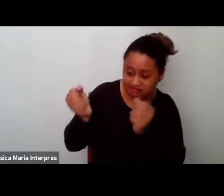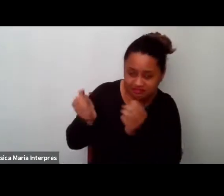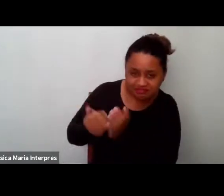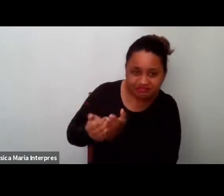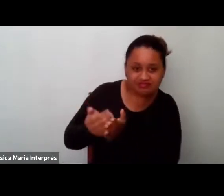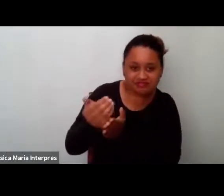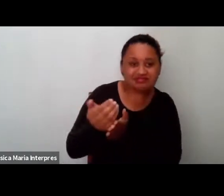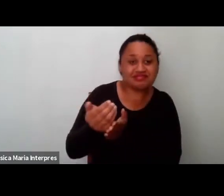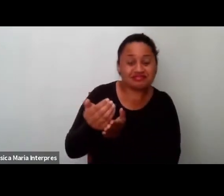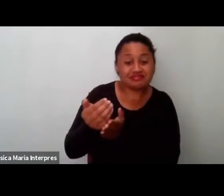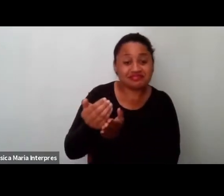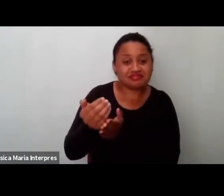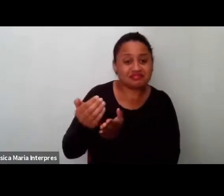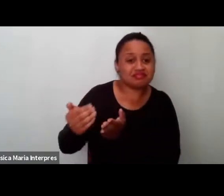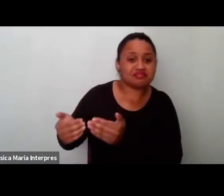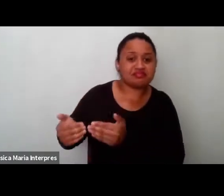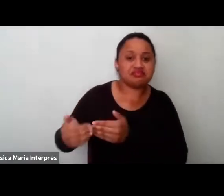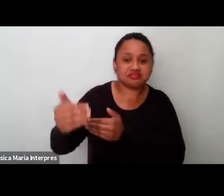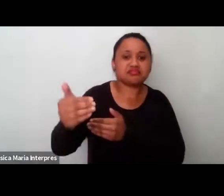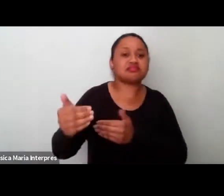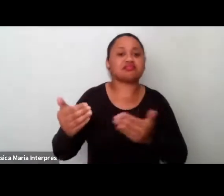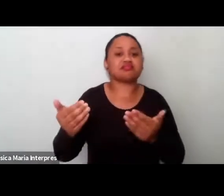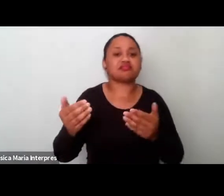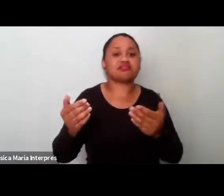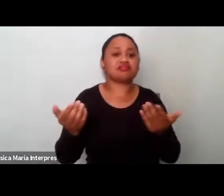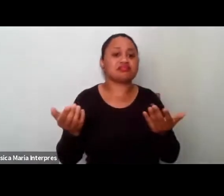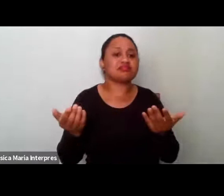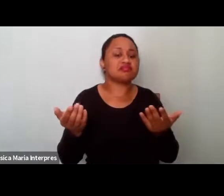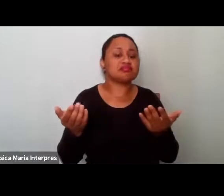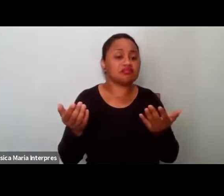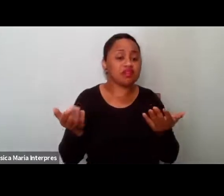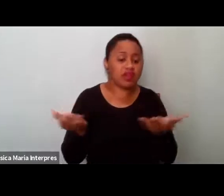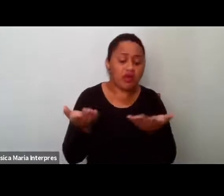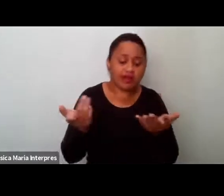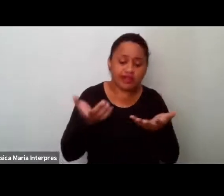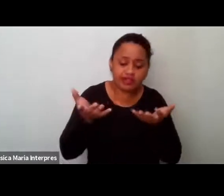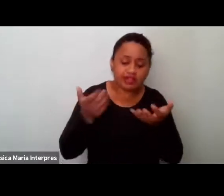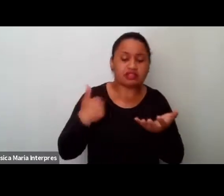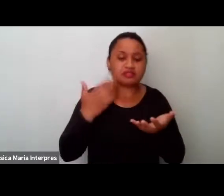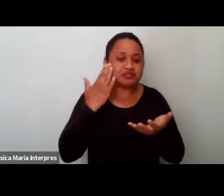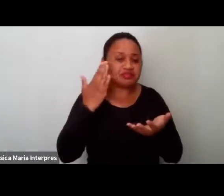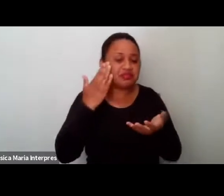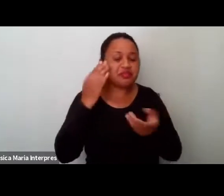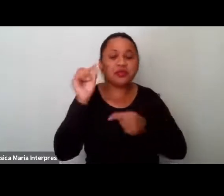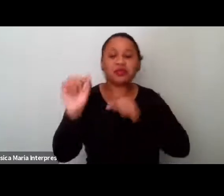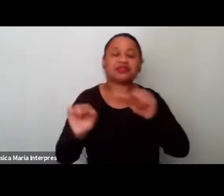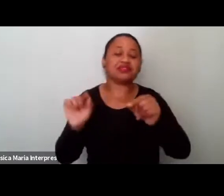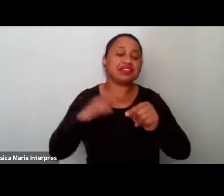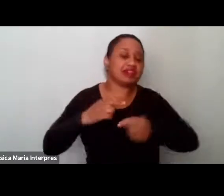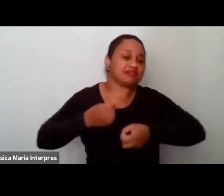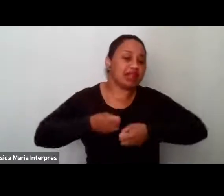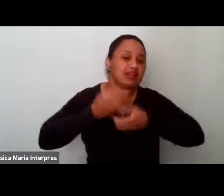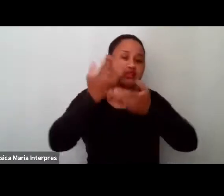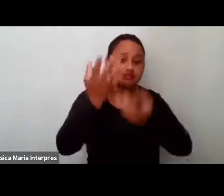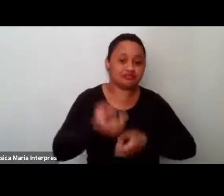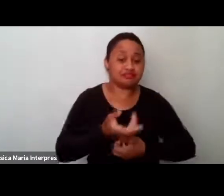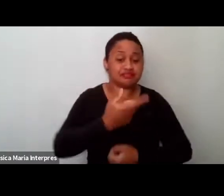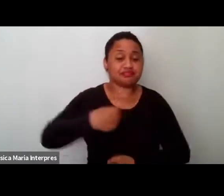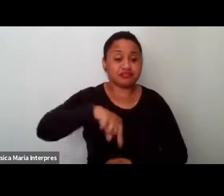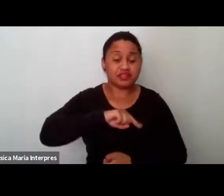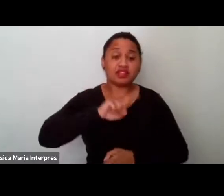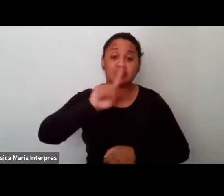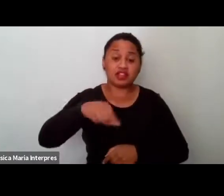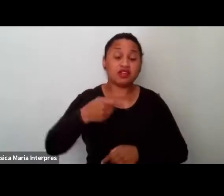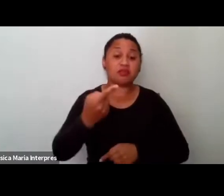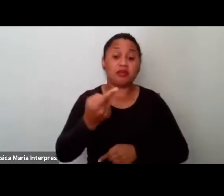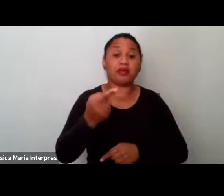guiar, a pode ir, né, ouvir sua, né, suas colocações e depois a gente abre a câmera